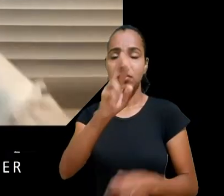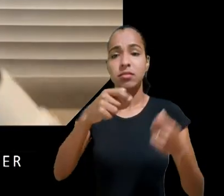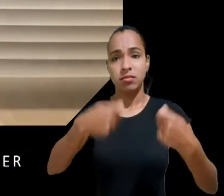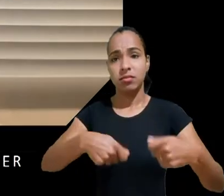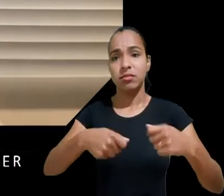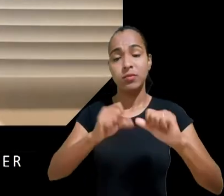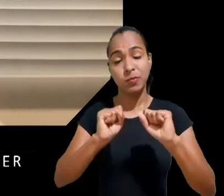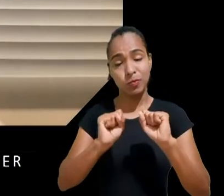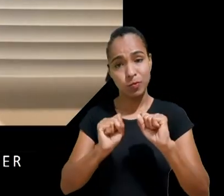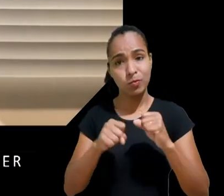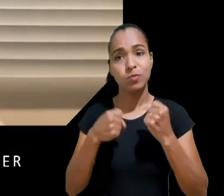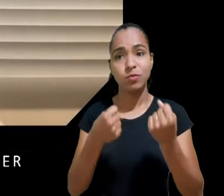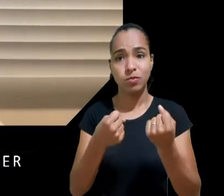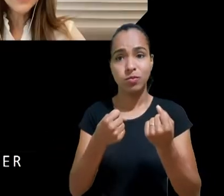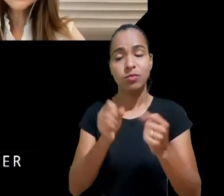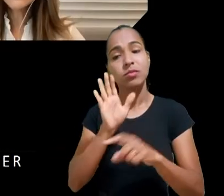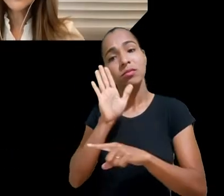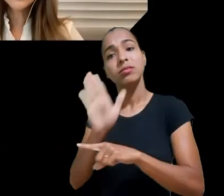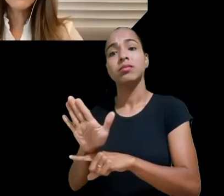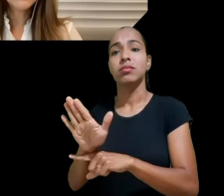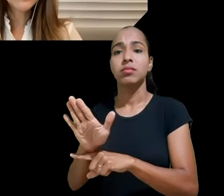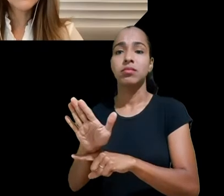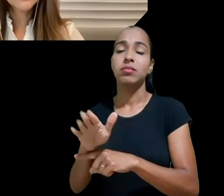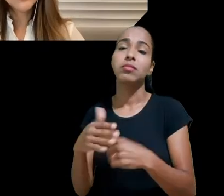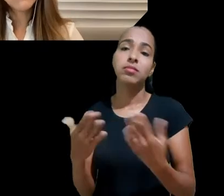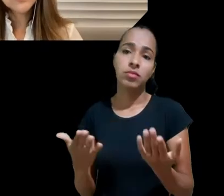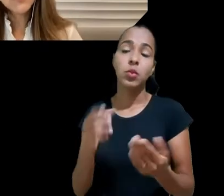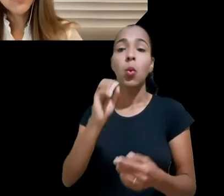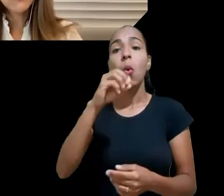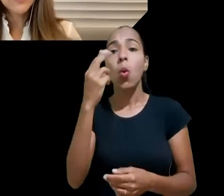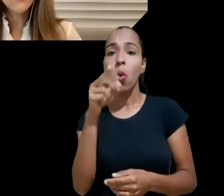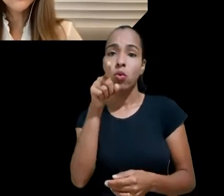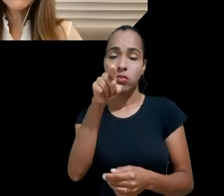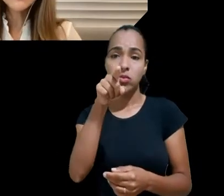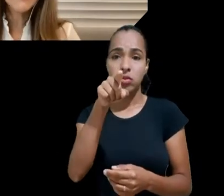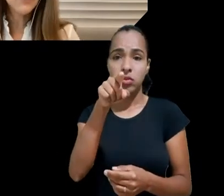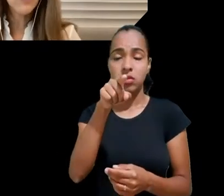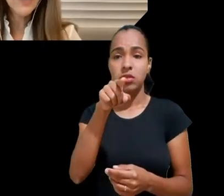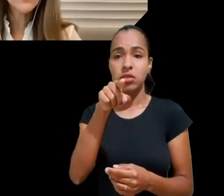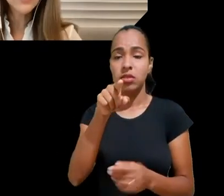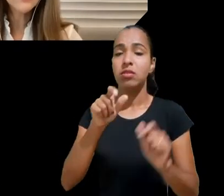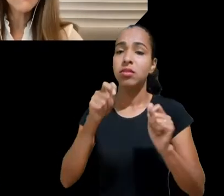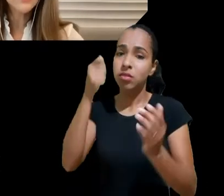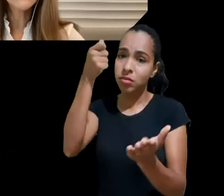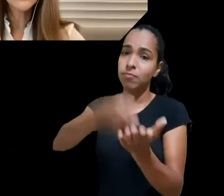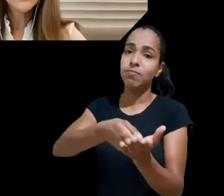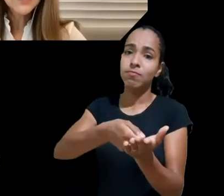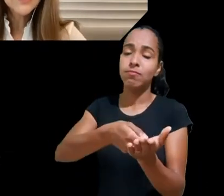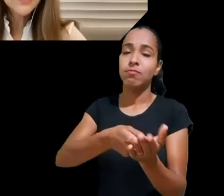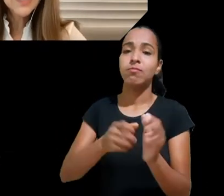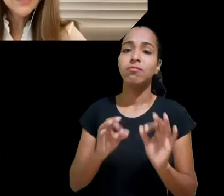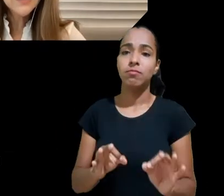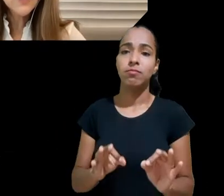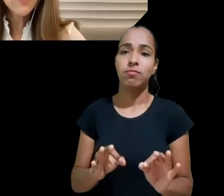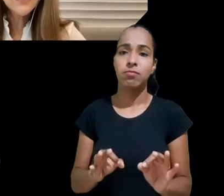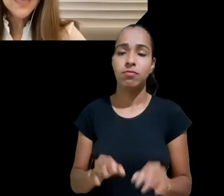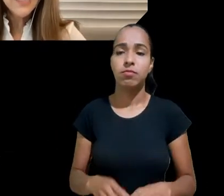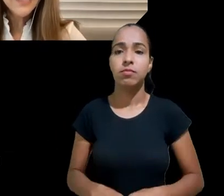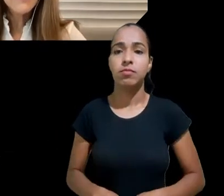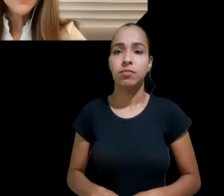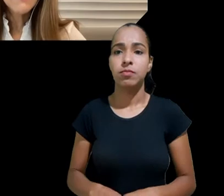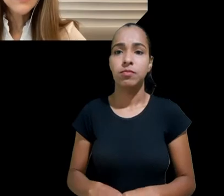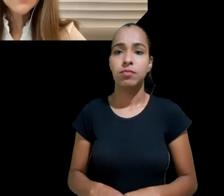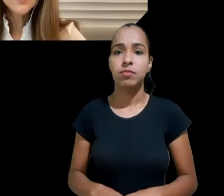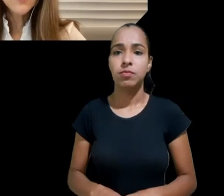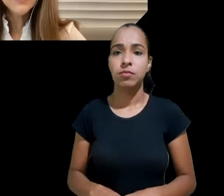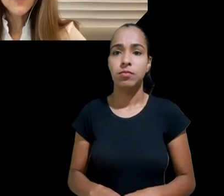as consequências disso, não só do ponto de vista de remoção de conteúdos, mas eventualmente até mesmo das indenizações